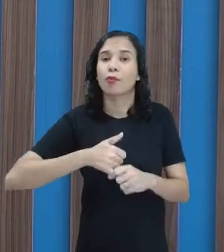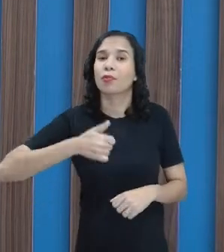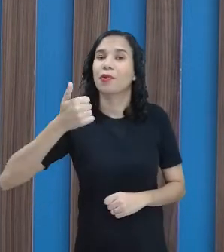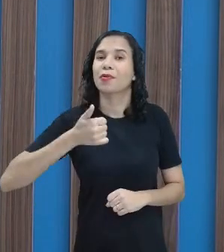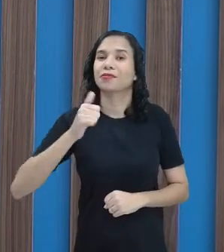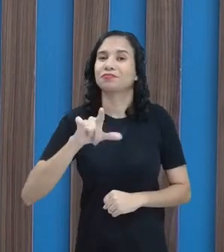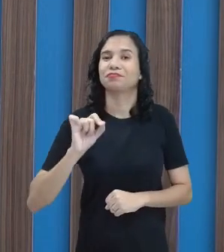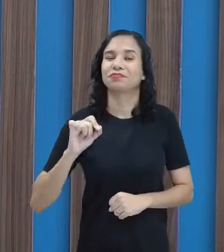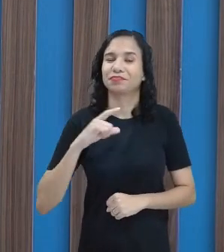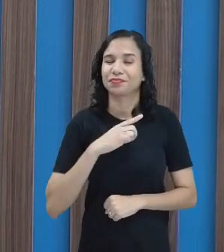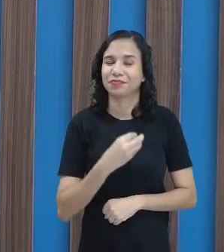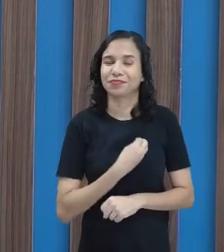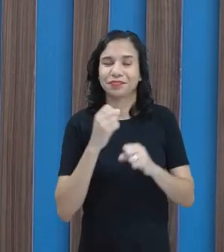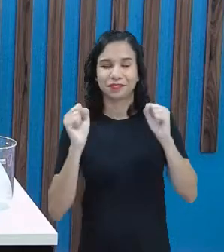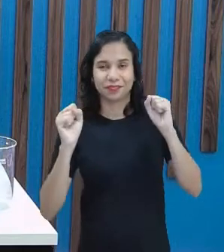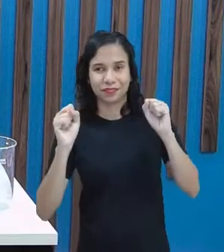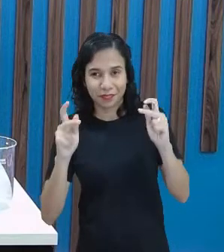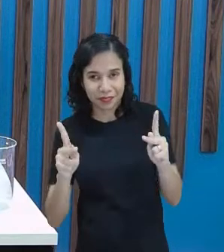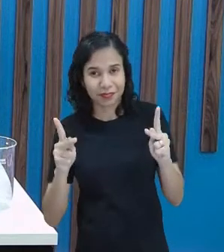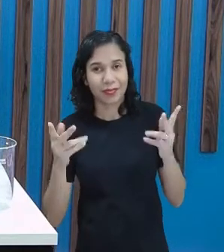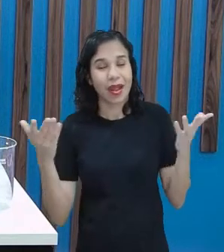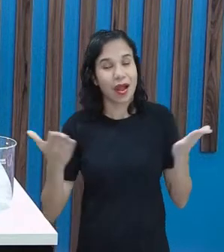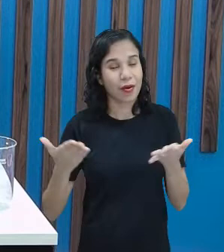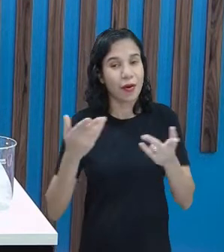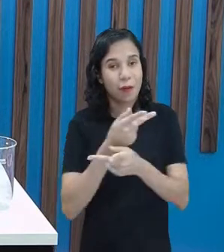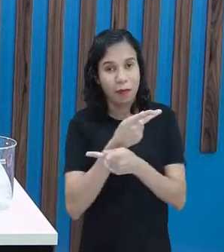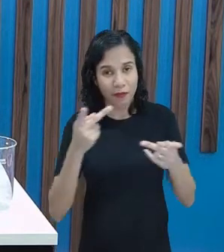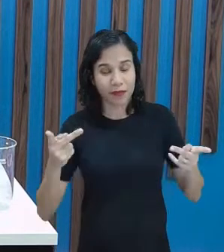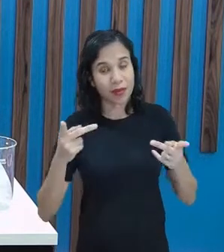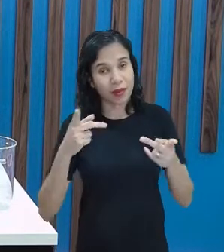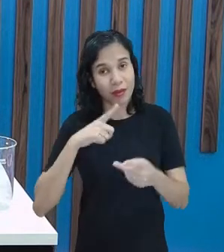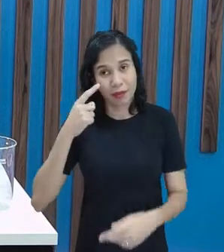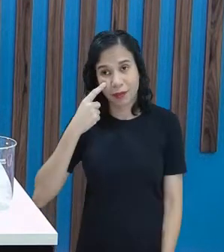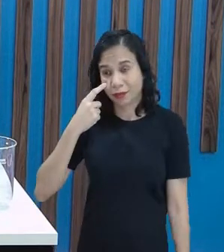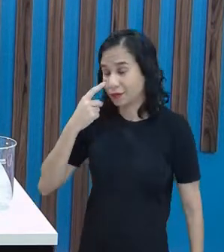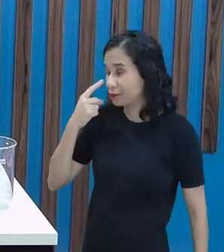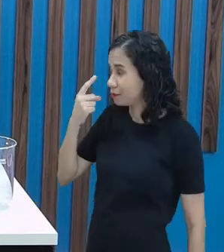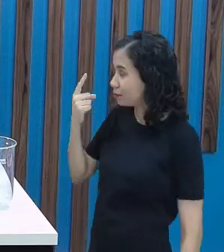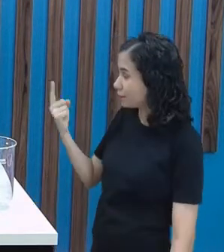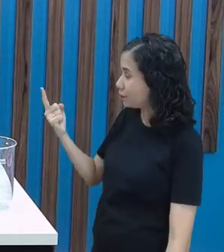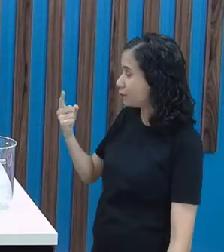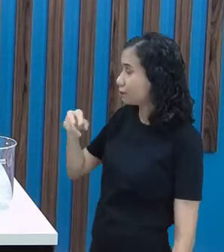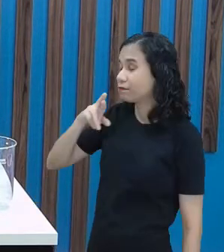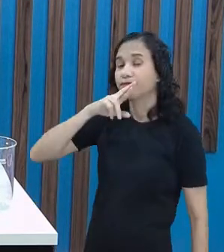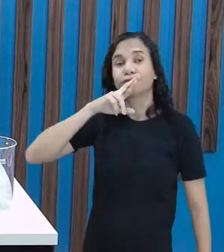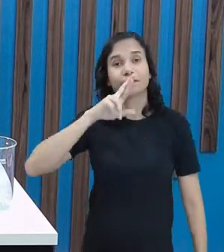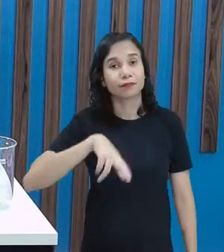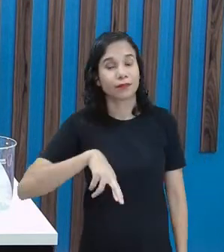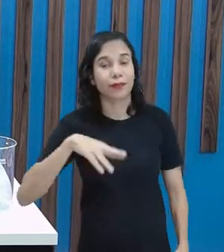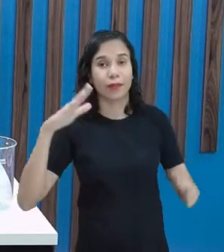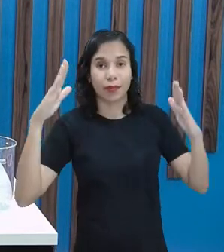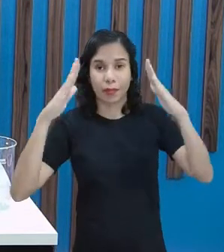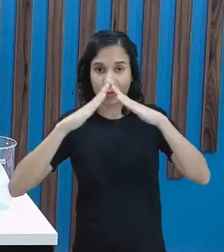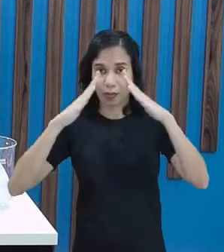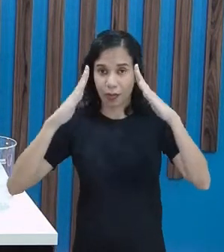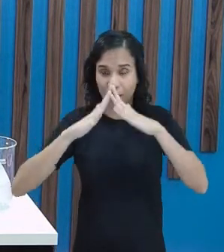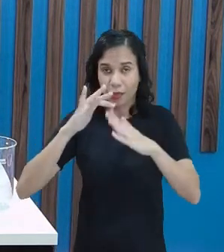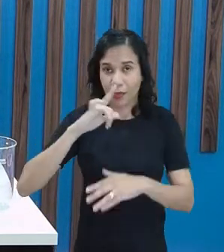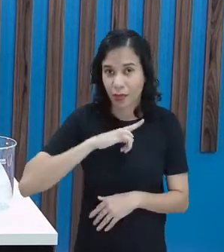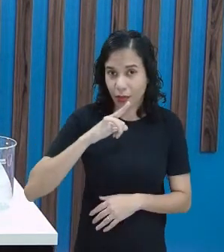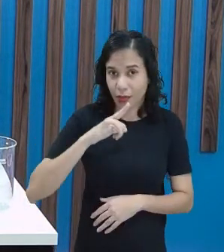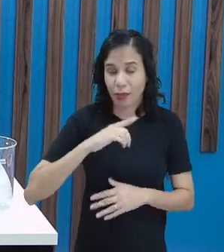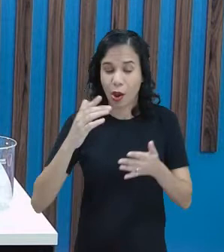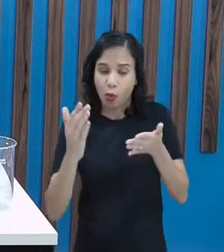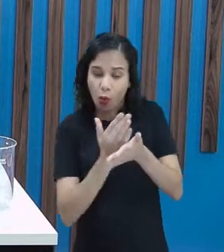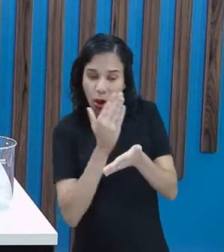Ok, muito bem. E eu deixo aqui essa alternativa aí para vocês responderem em casa, lá